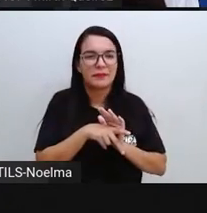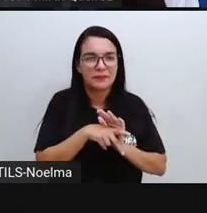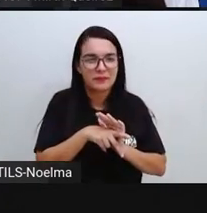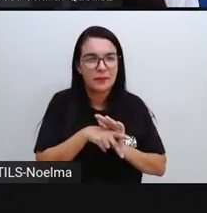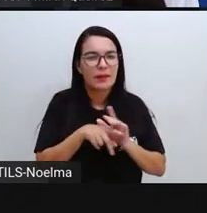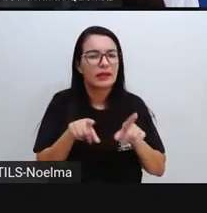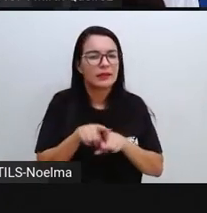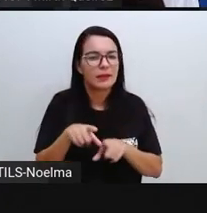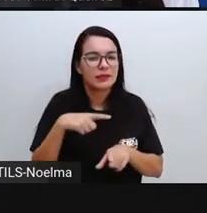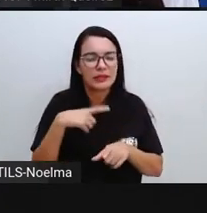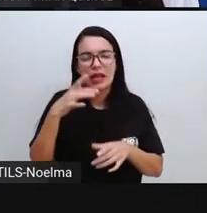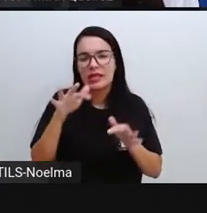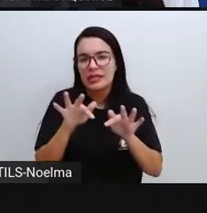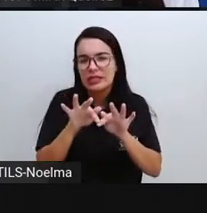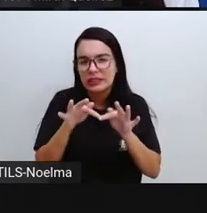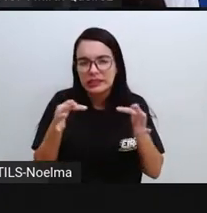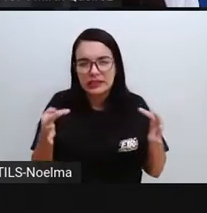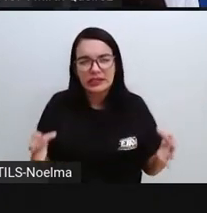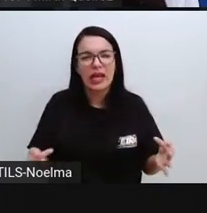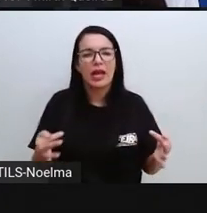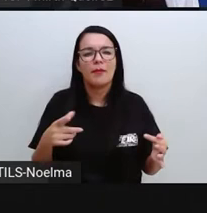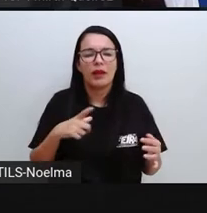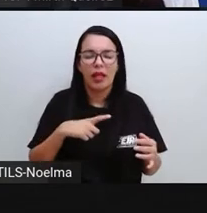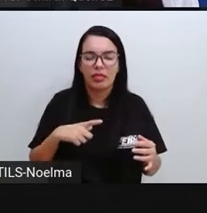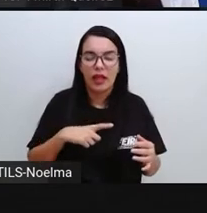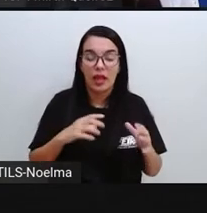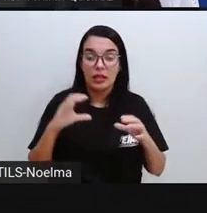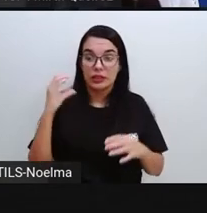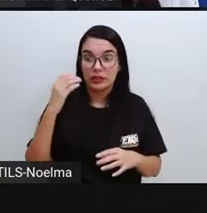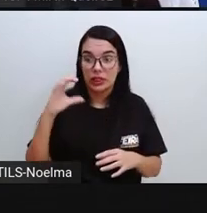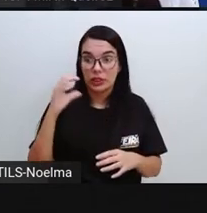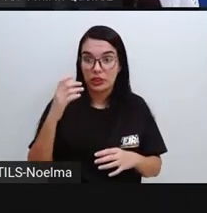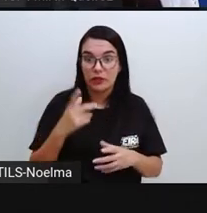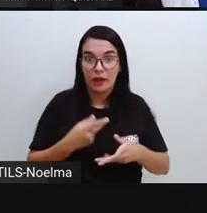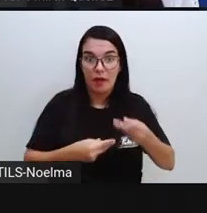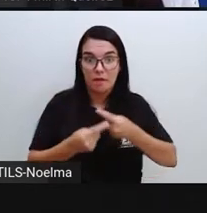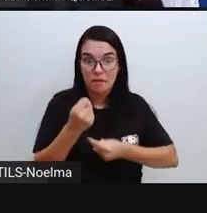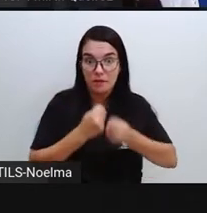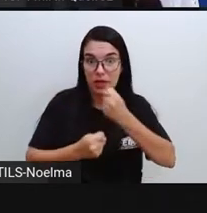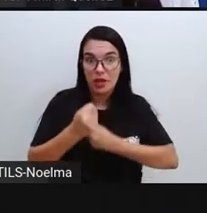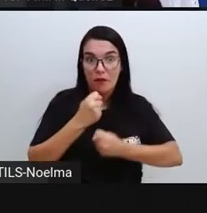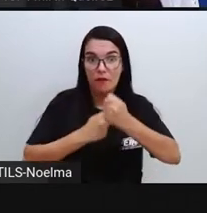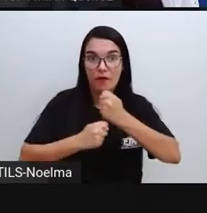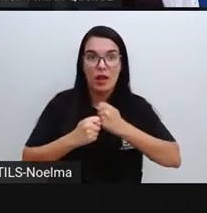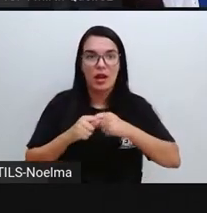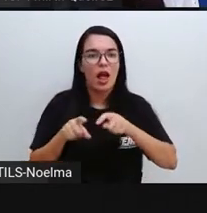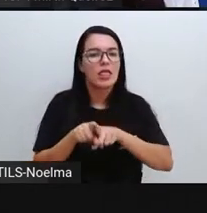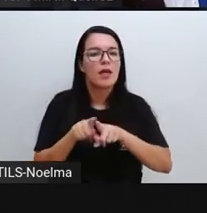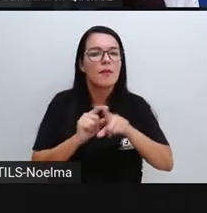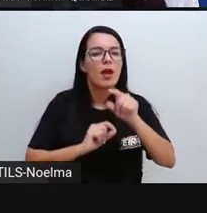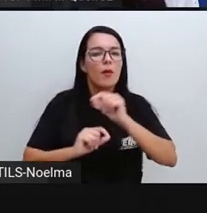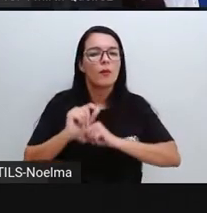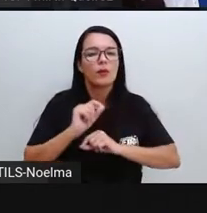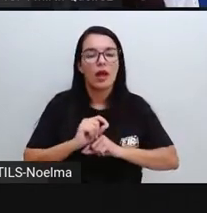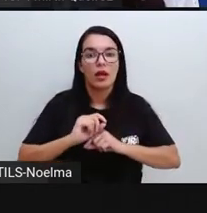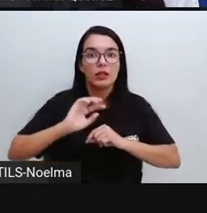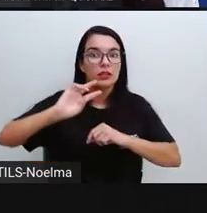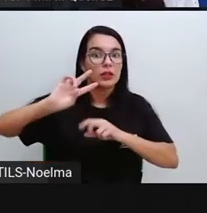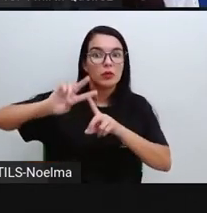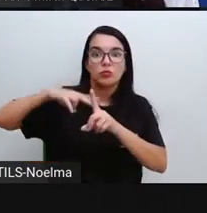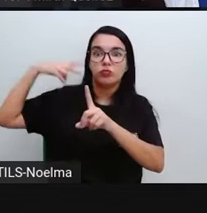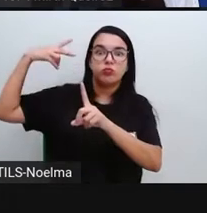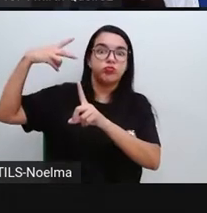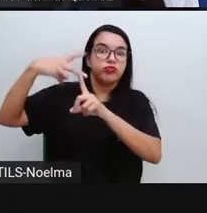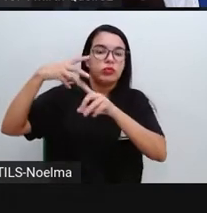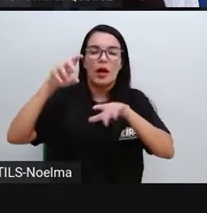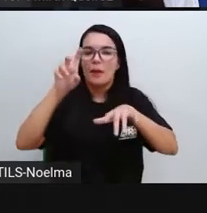simples, científicas financeiras, gráficas, entendendo-se aos supercomputadores